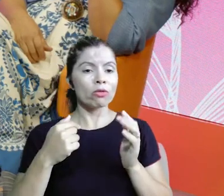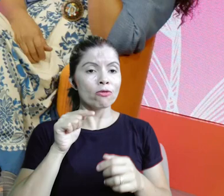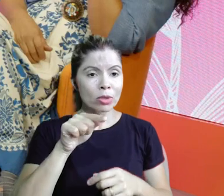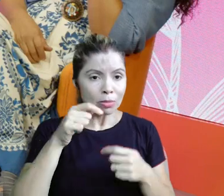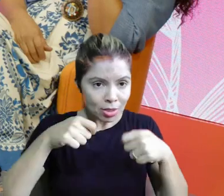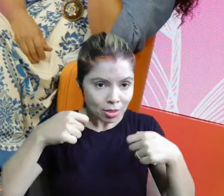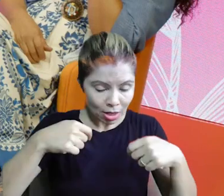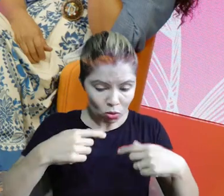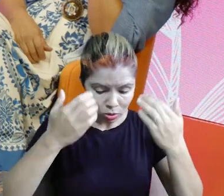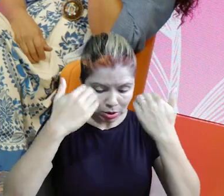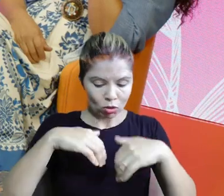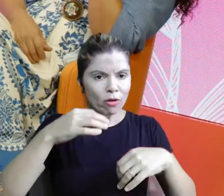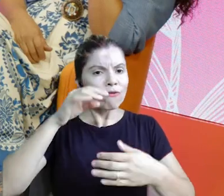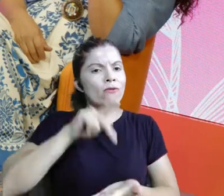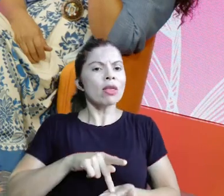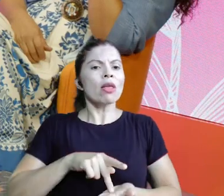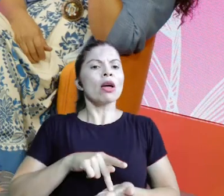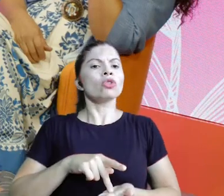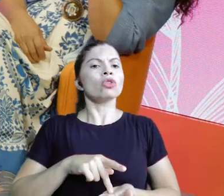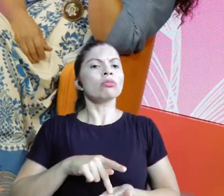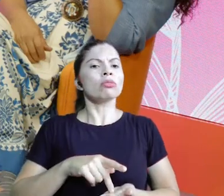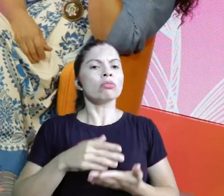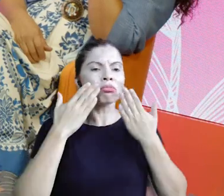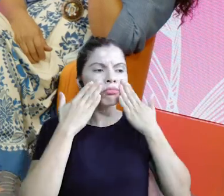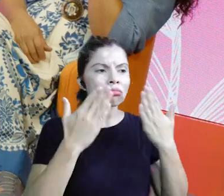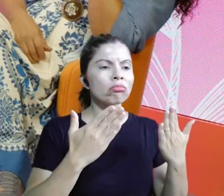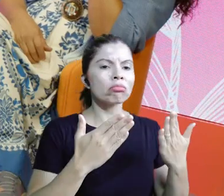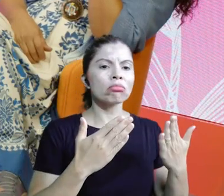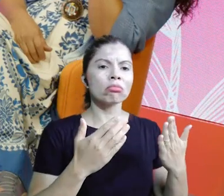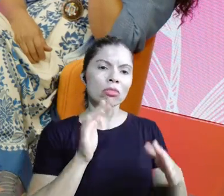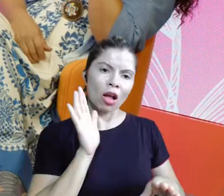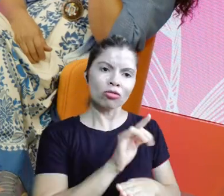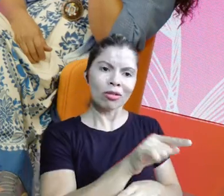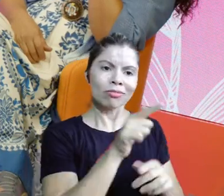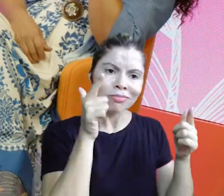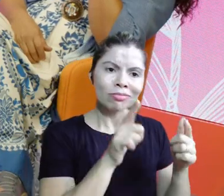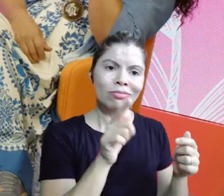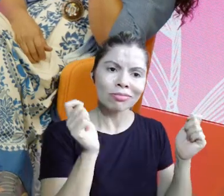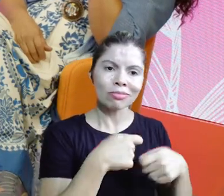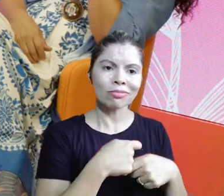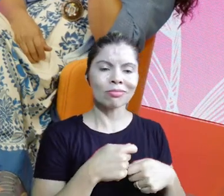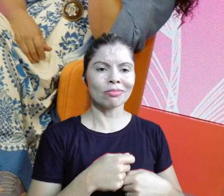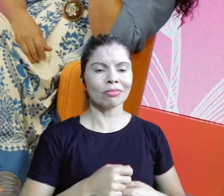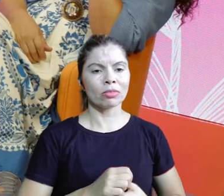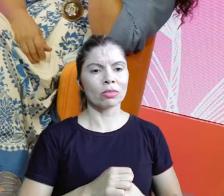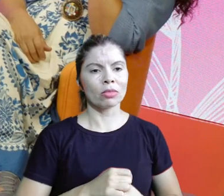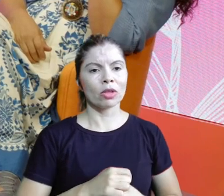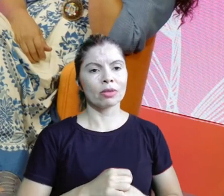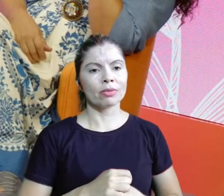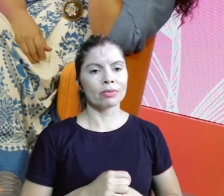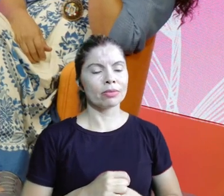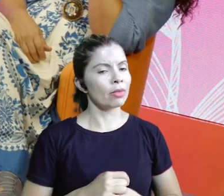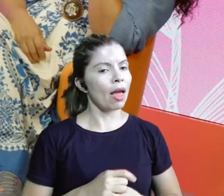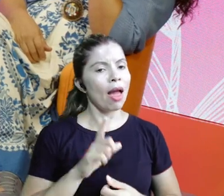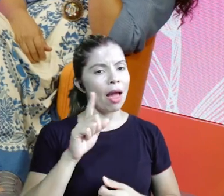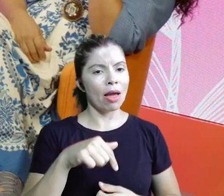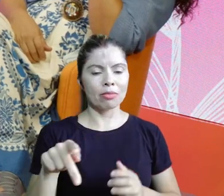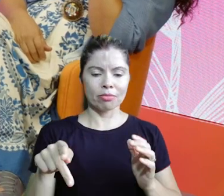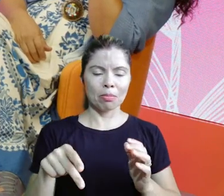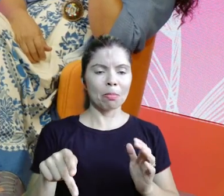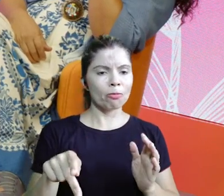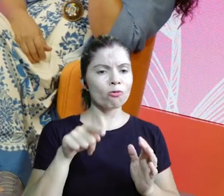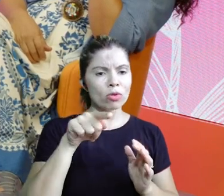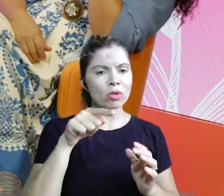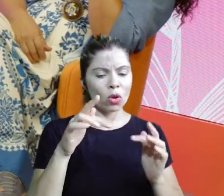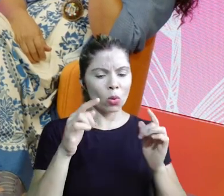olha lá vou me inspirar na minha para que se ela está querendo ser a palmetolândia se eu for para me inspirar em você eu vou lá nela exatamente entendeu então assim você ser